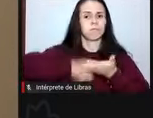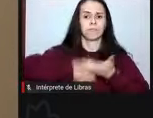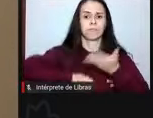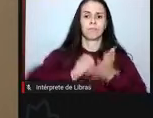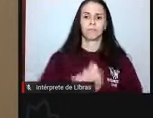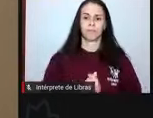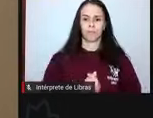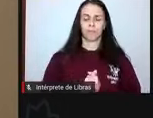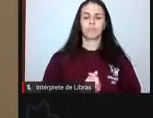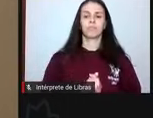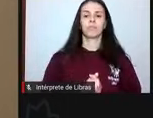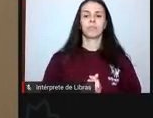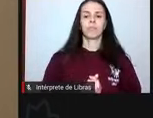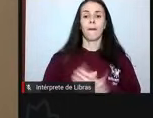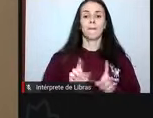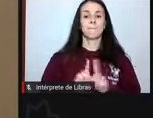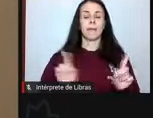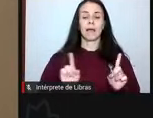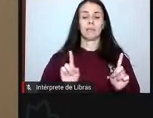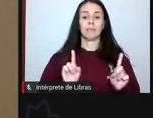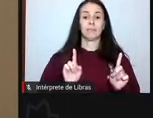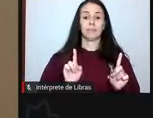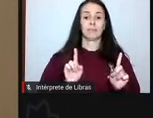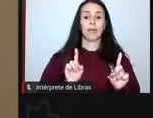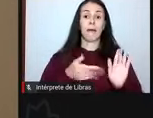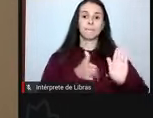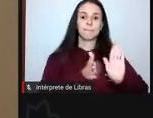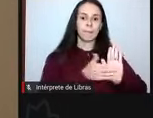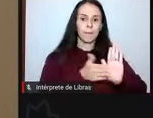20% daquilo que havia sido proposto